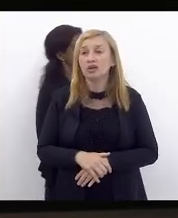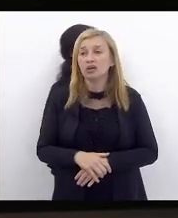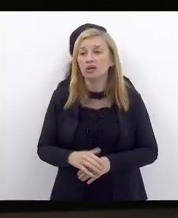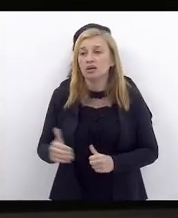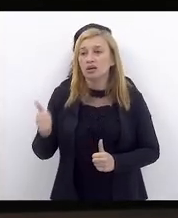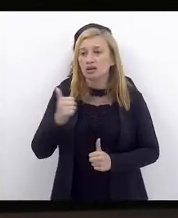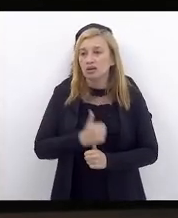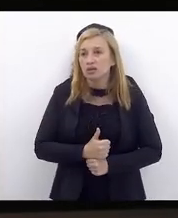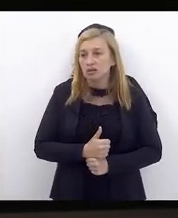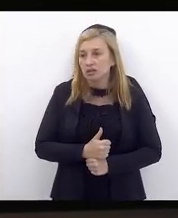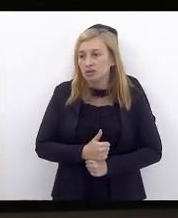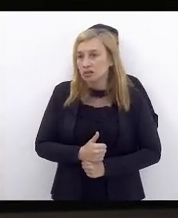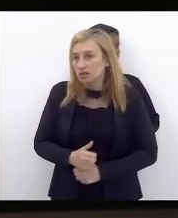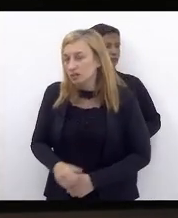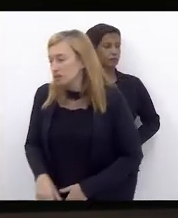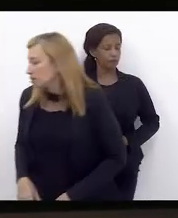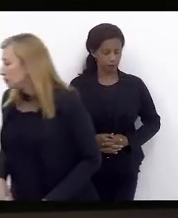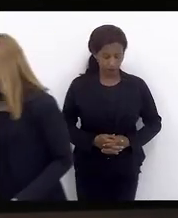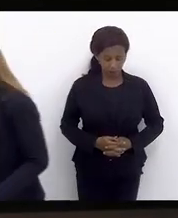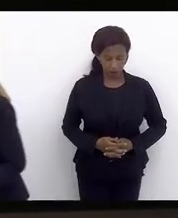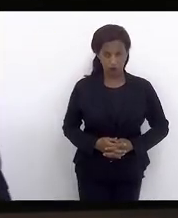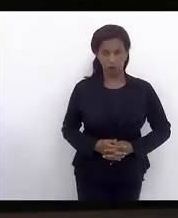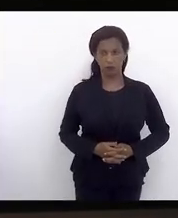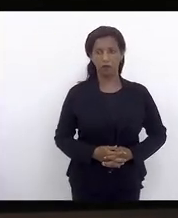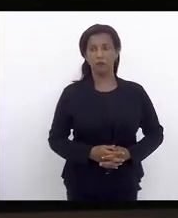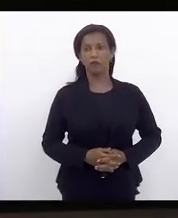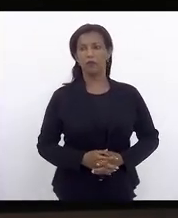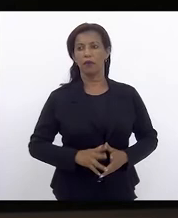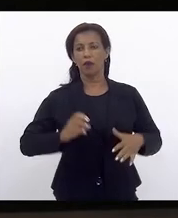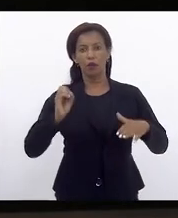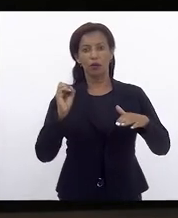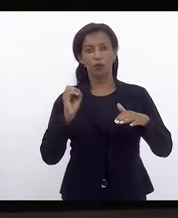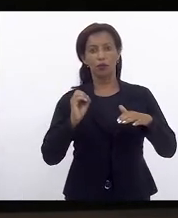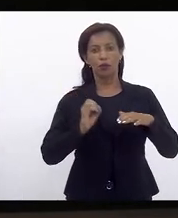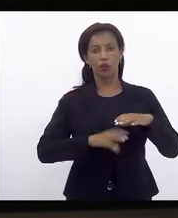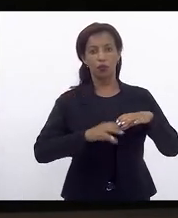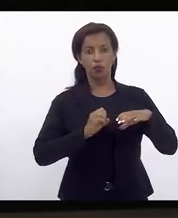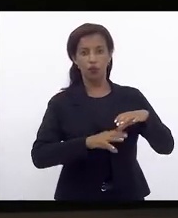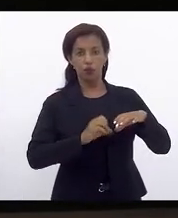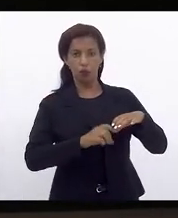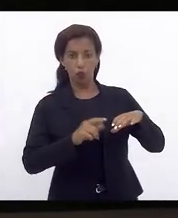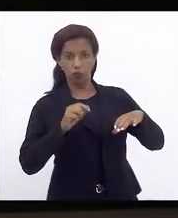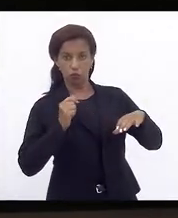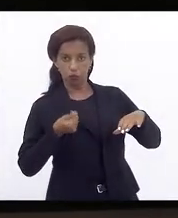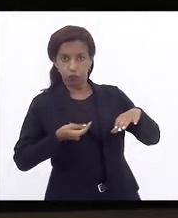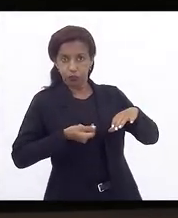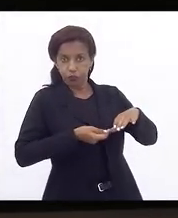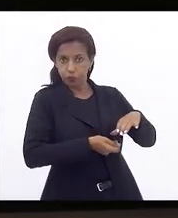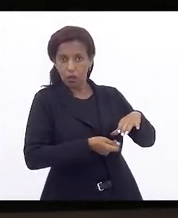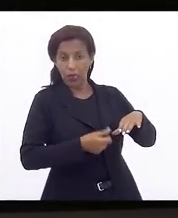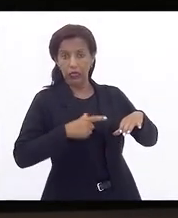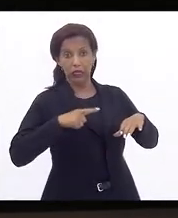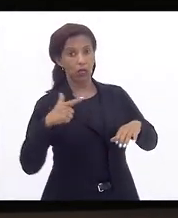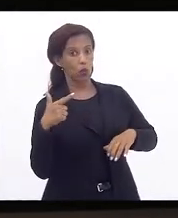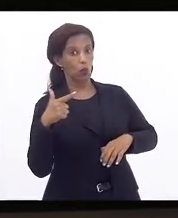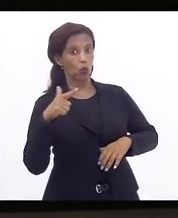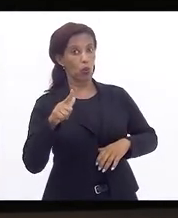fundo, é mais um fundo, tem outros fundos que inclusive